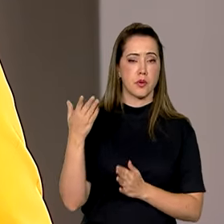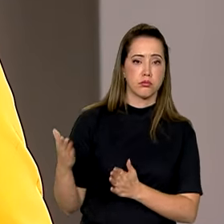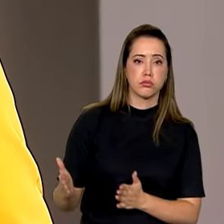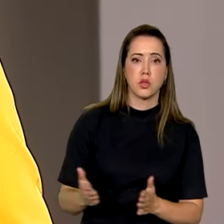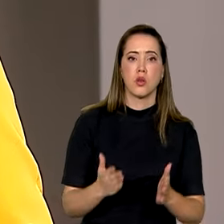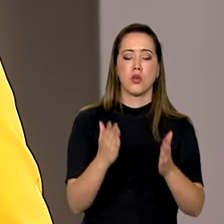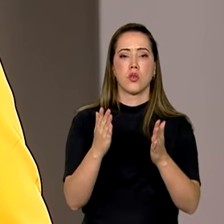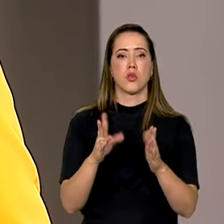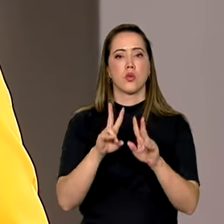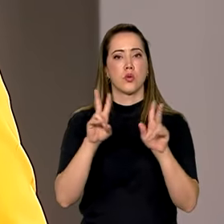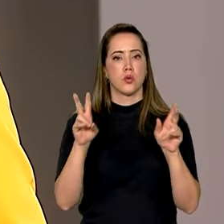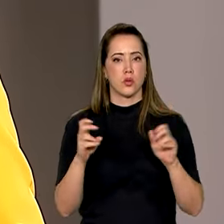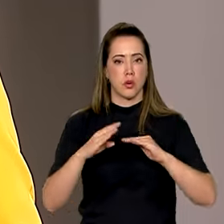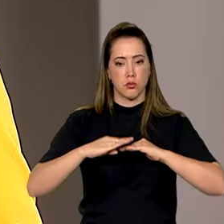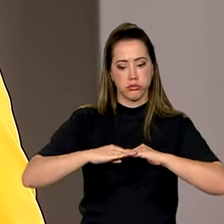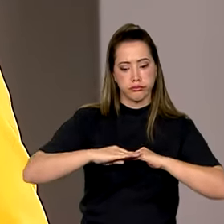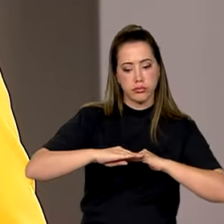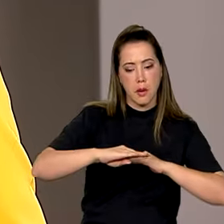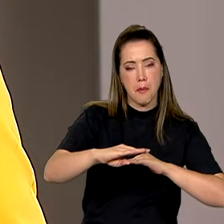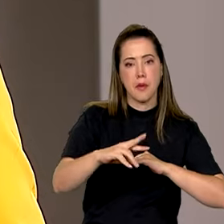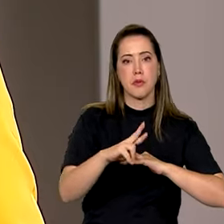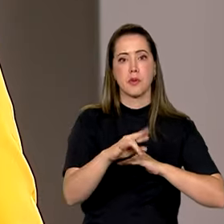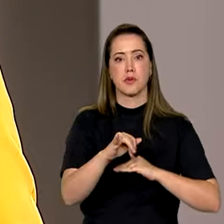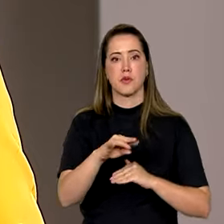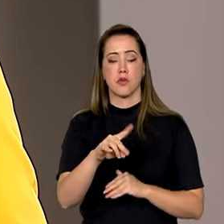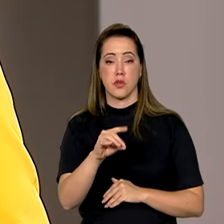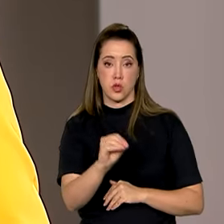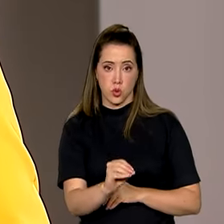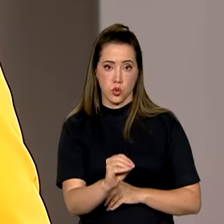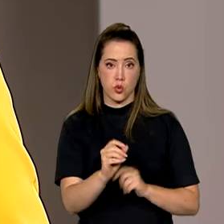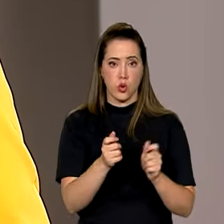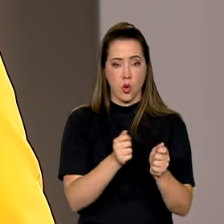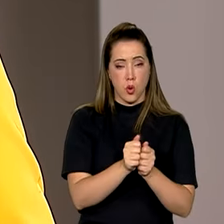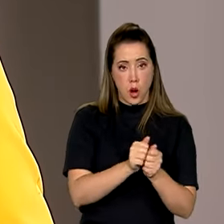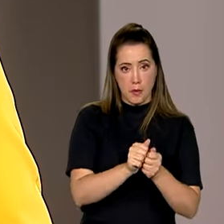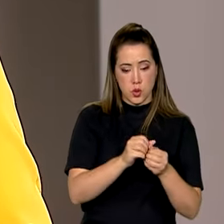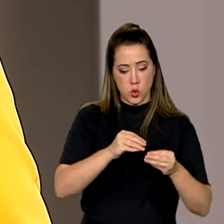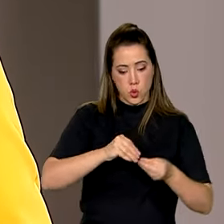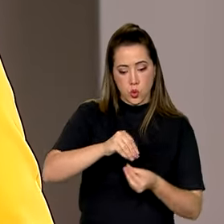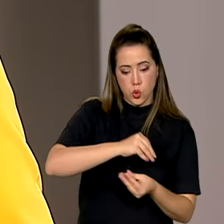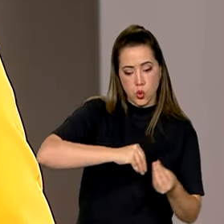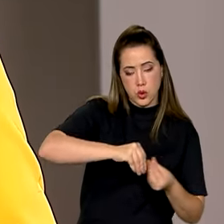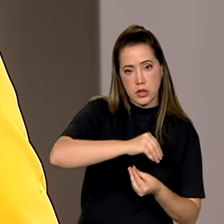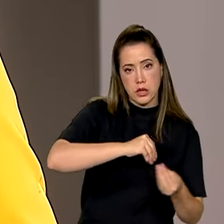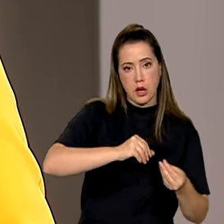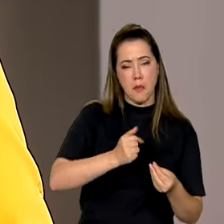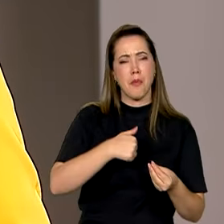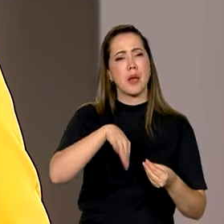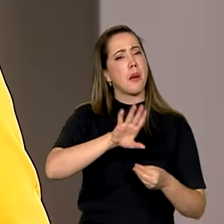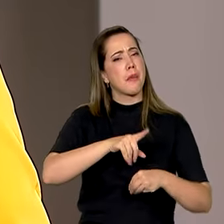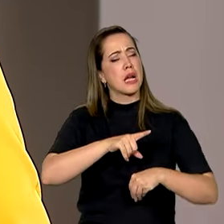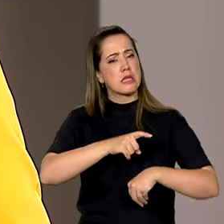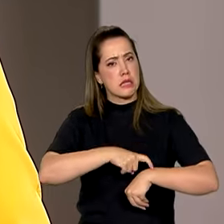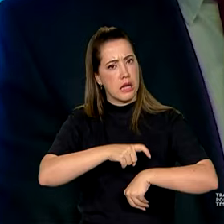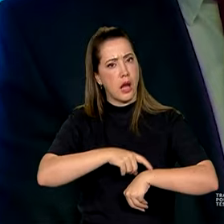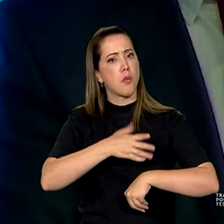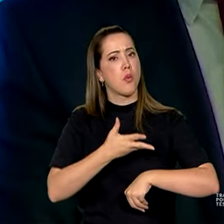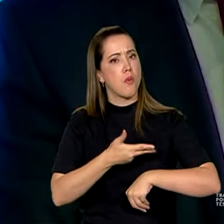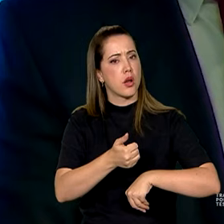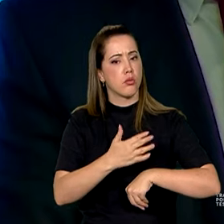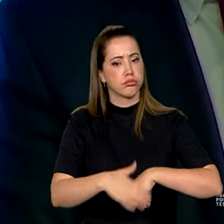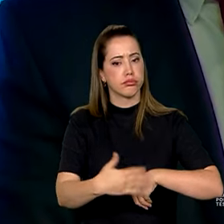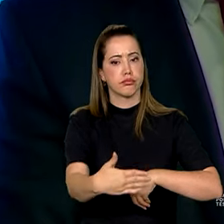feita com o chamado pavimento rígido, uma mistura de asfalto e concreto que aumenta a durabilidade das pistas.